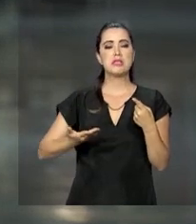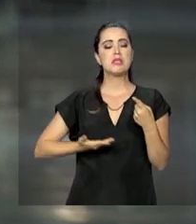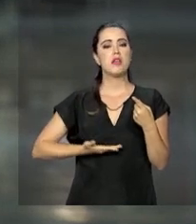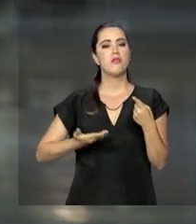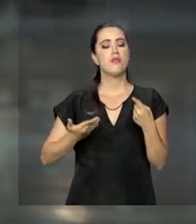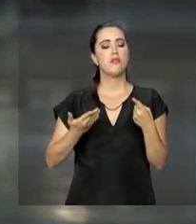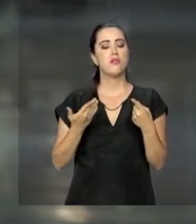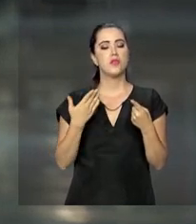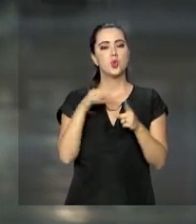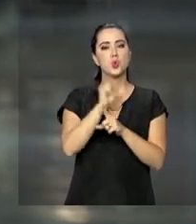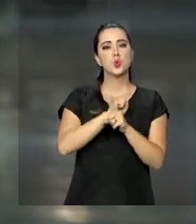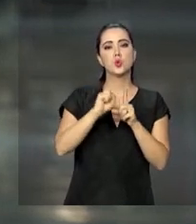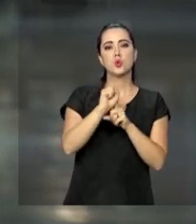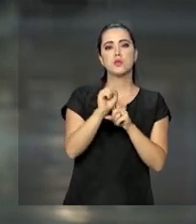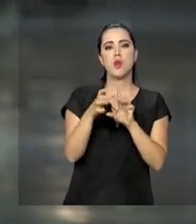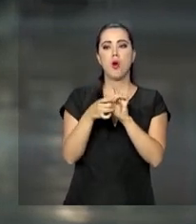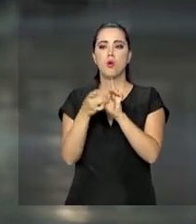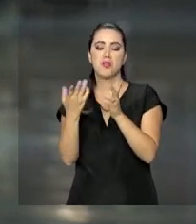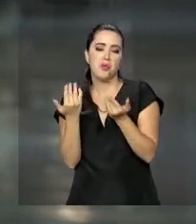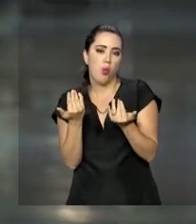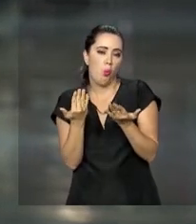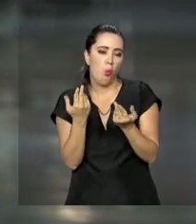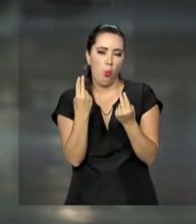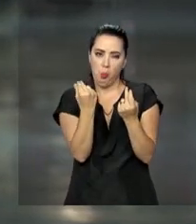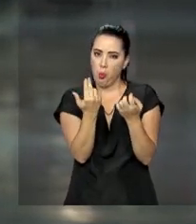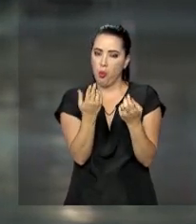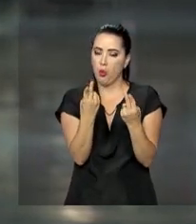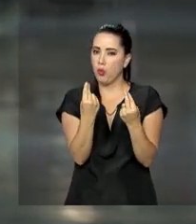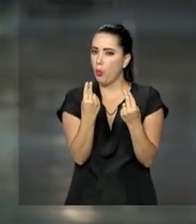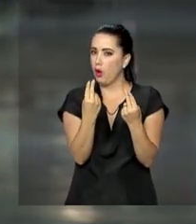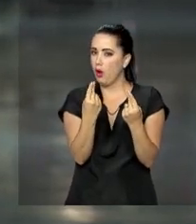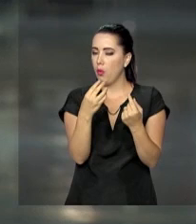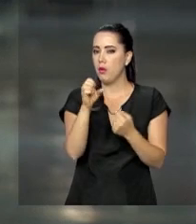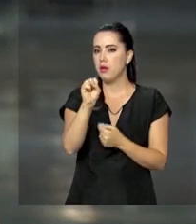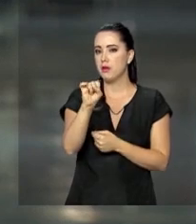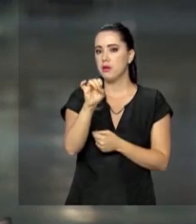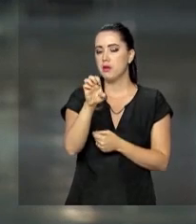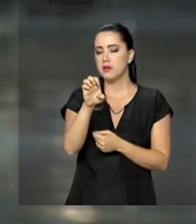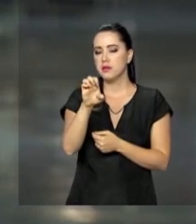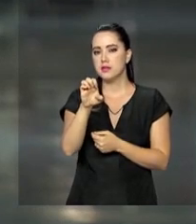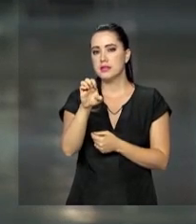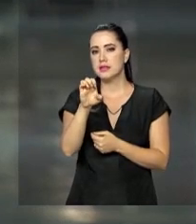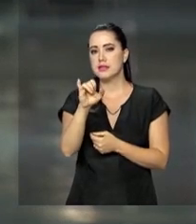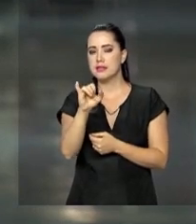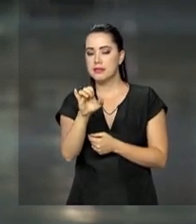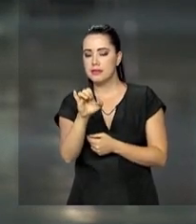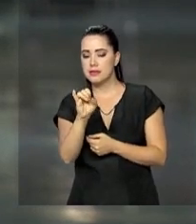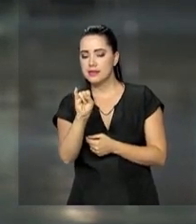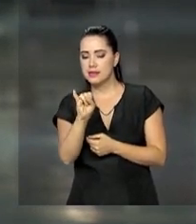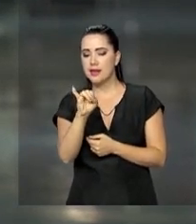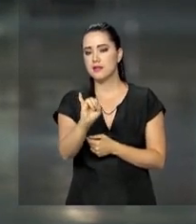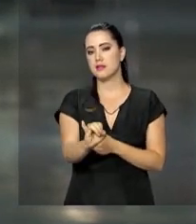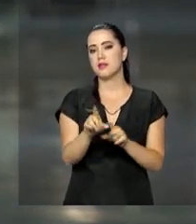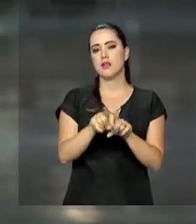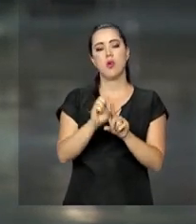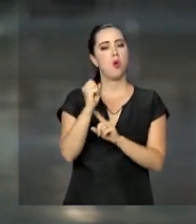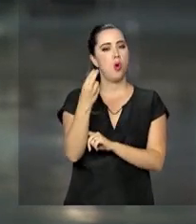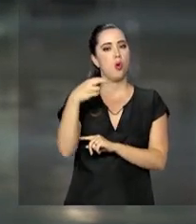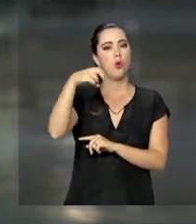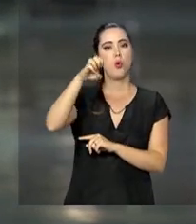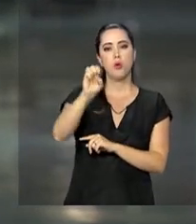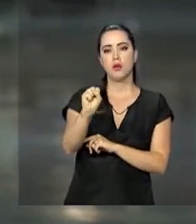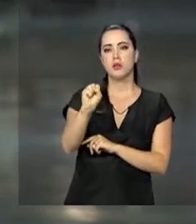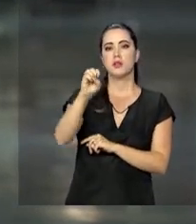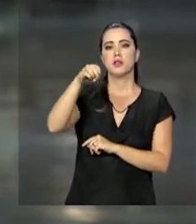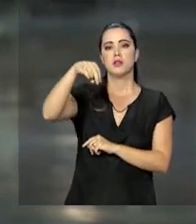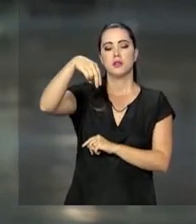autônomo, nos mesmos moldes de SESI, SENAI, SEBRAE, por exemplo, da PECS Brasil. E ele explicou, ressaltou, que ela